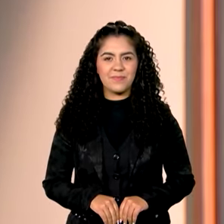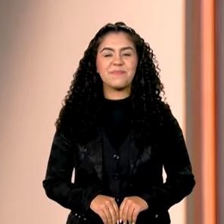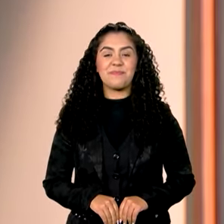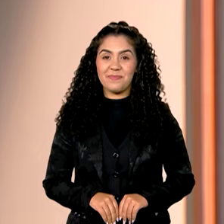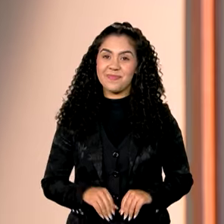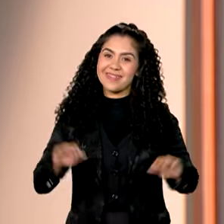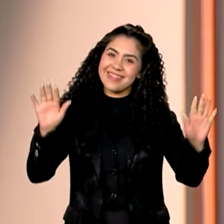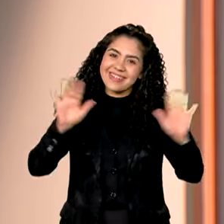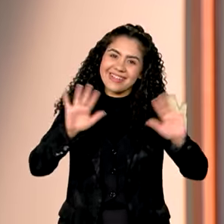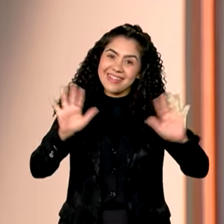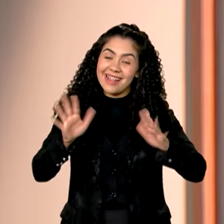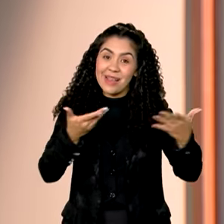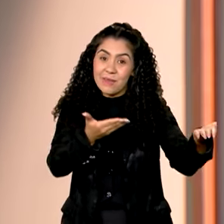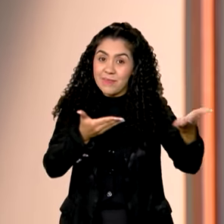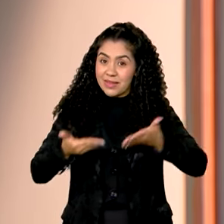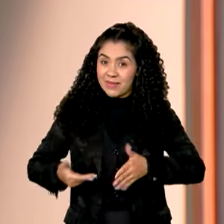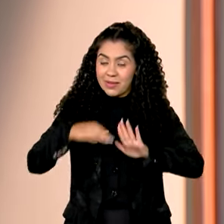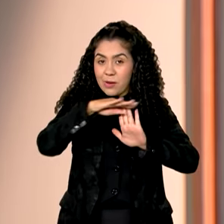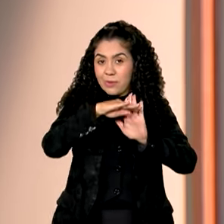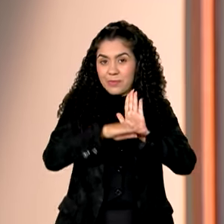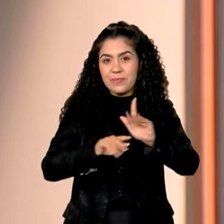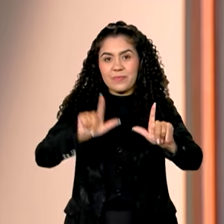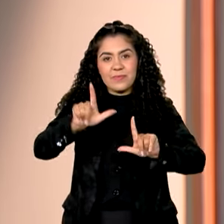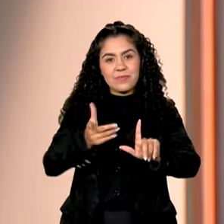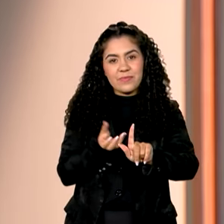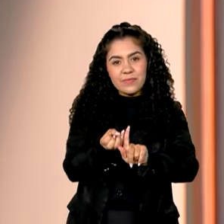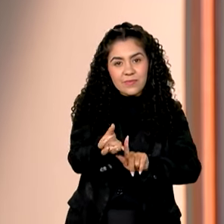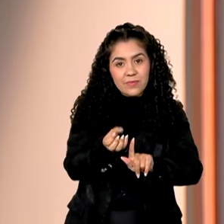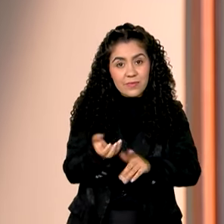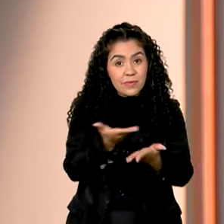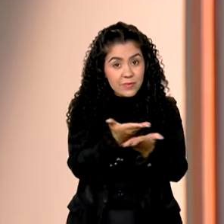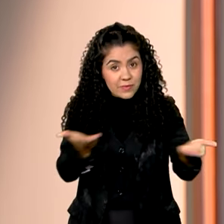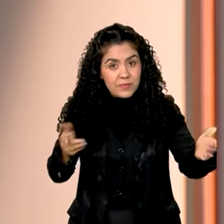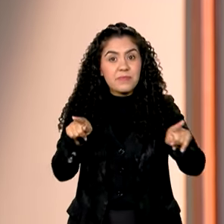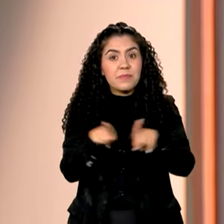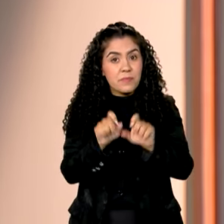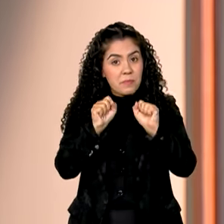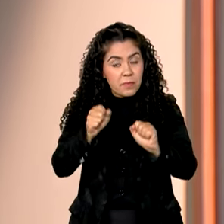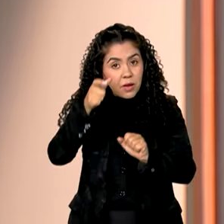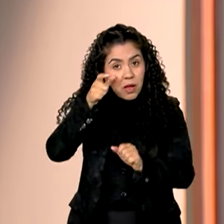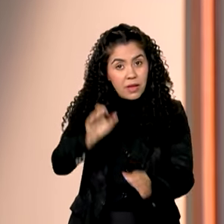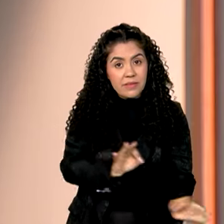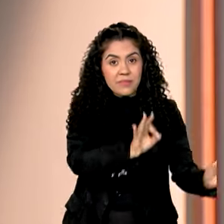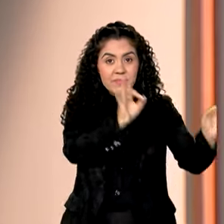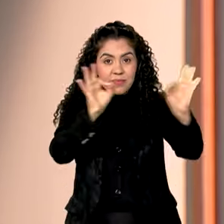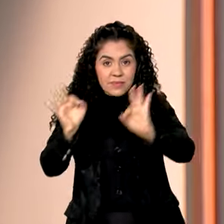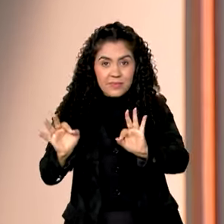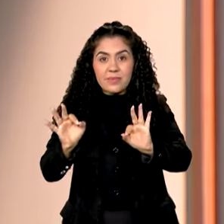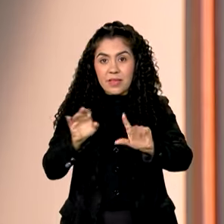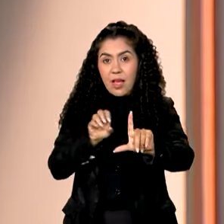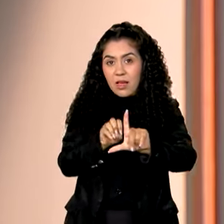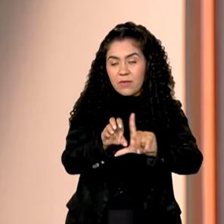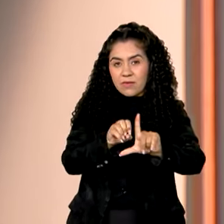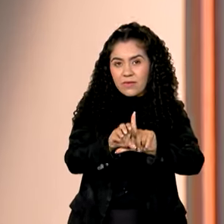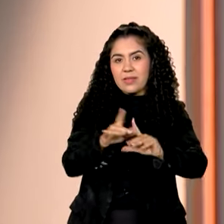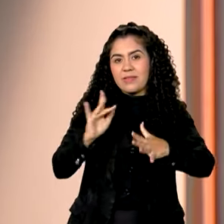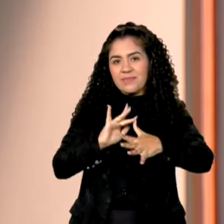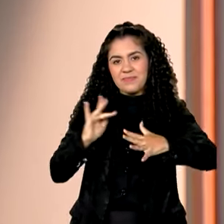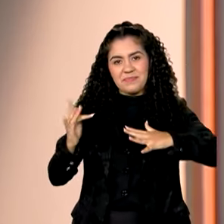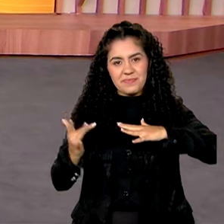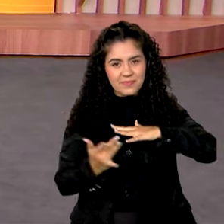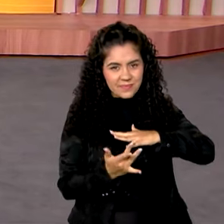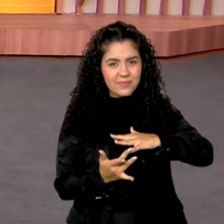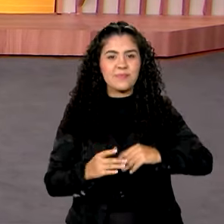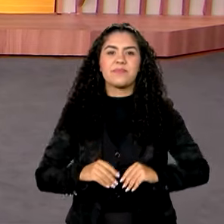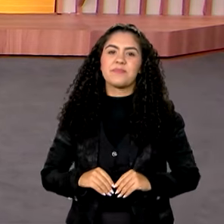Olá, seja muito bem-vindo ao canal GOV. Lembrando que você pode nos acompanhar também ao vivo pelas redes sociais.